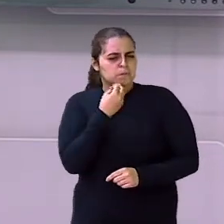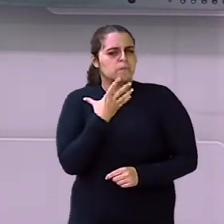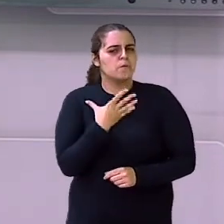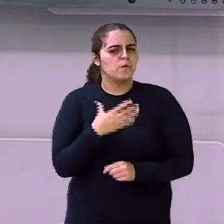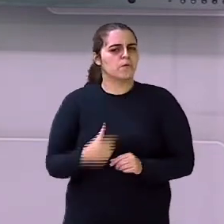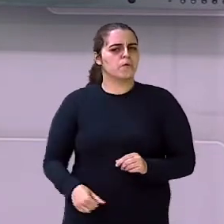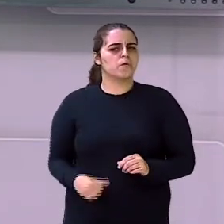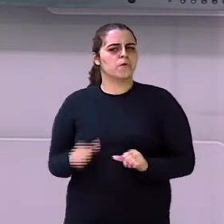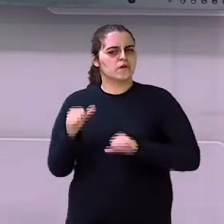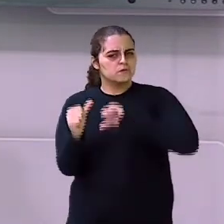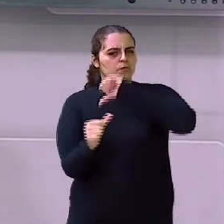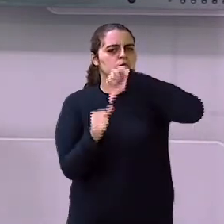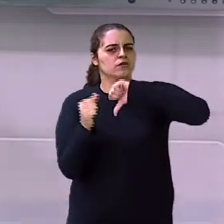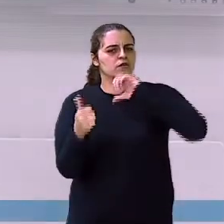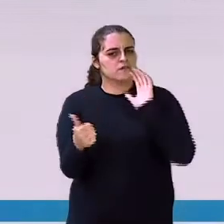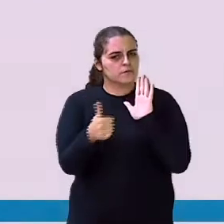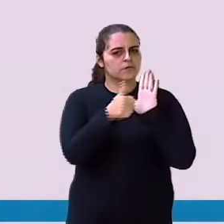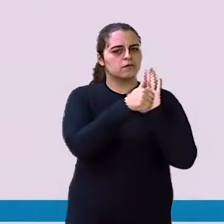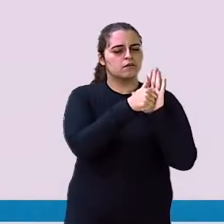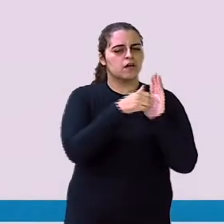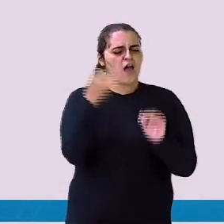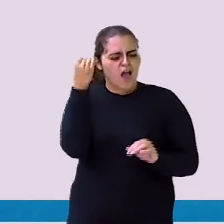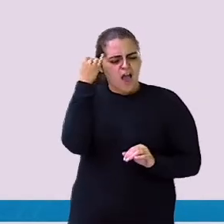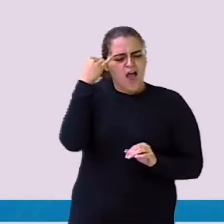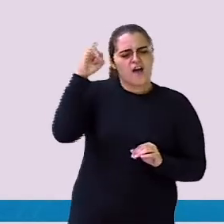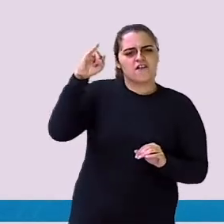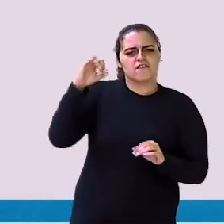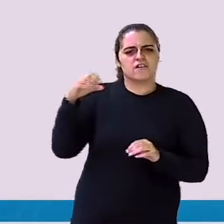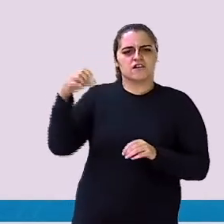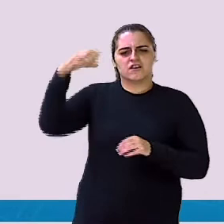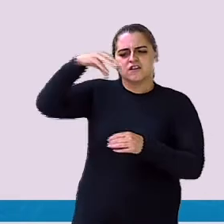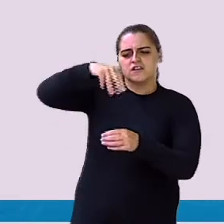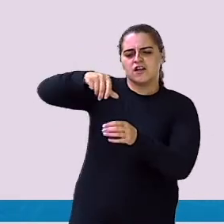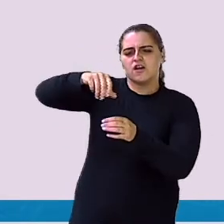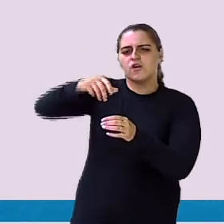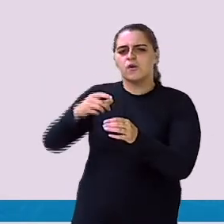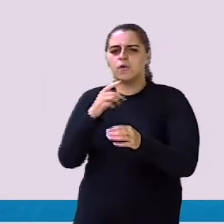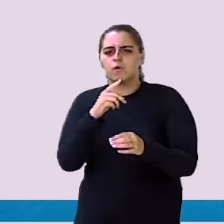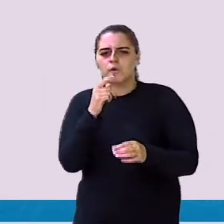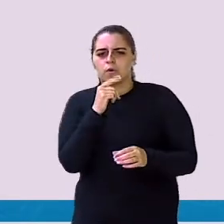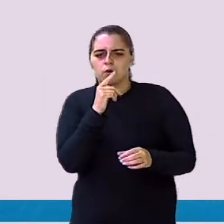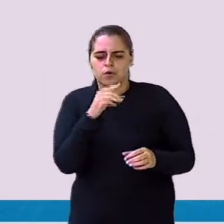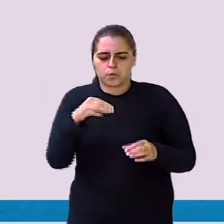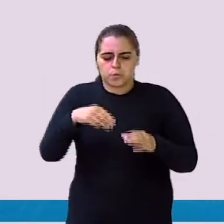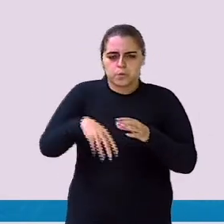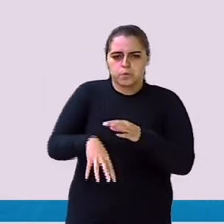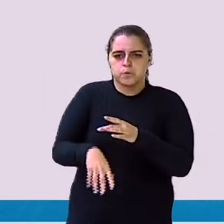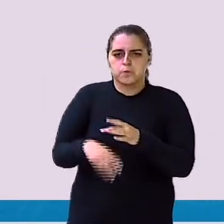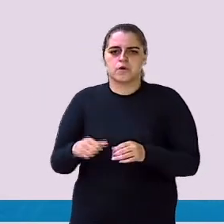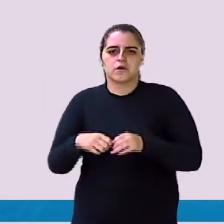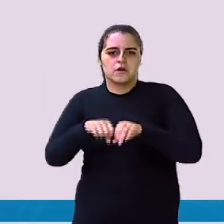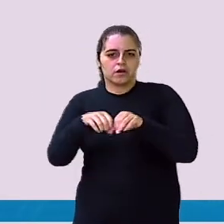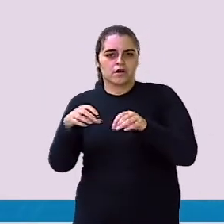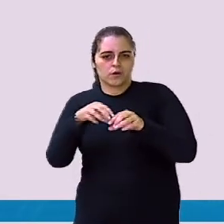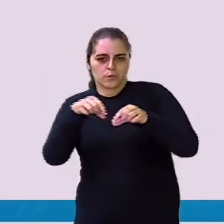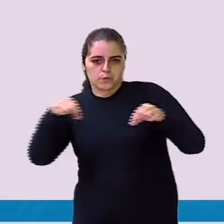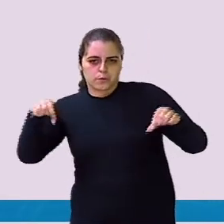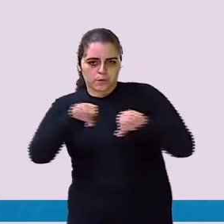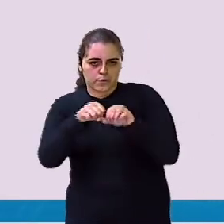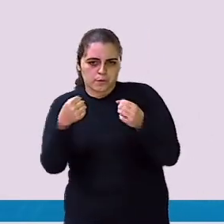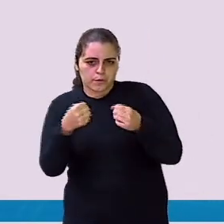positiva Olha Evitar vazamentos Torneira pingando Cano quebrado E